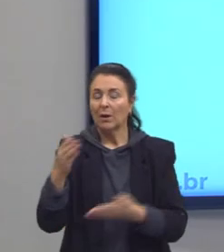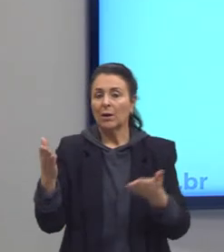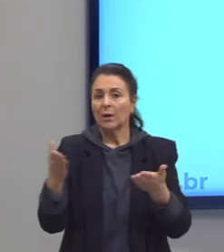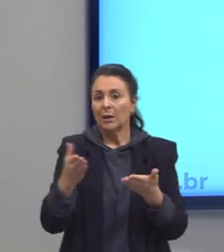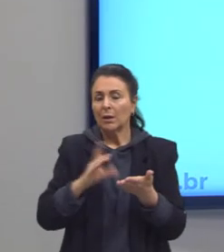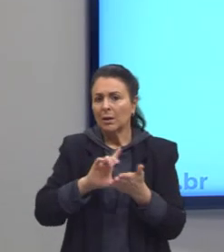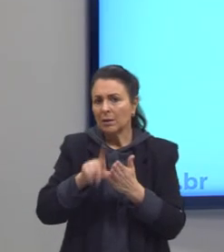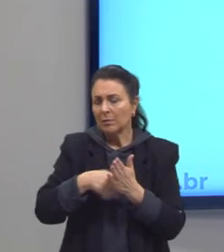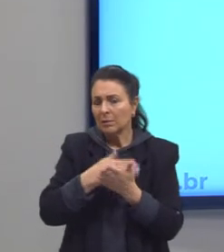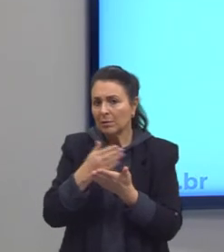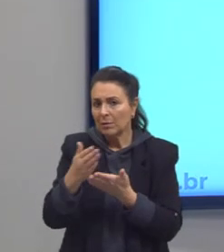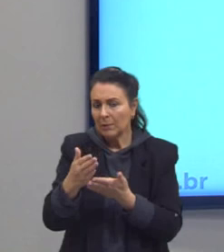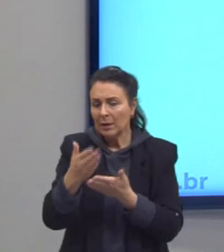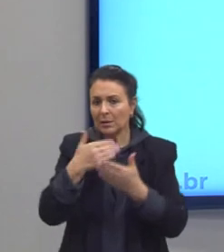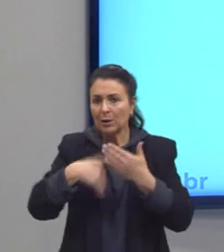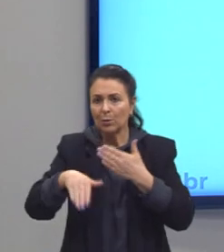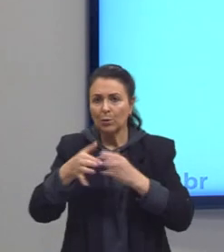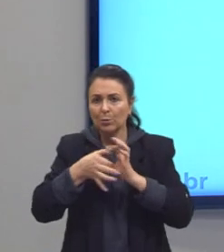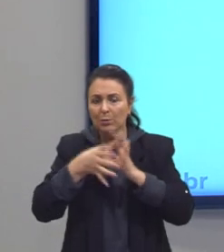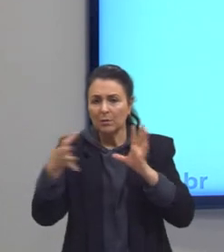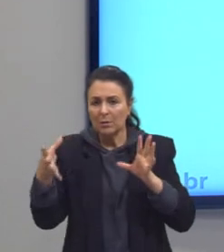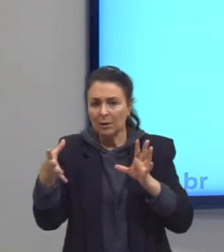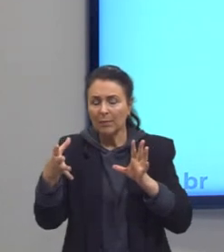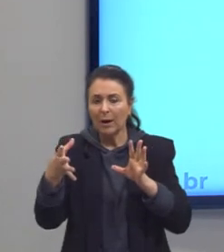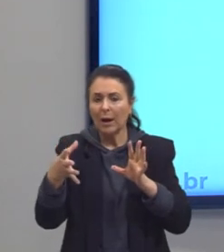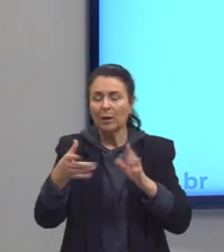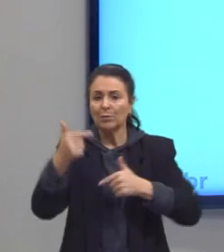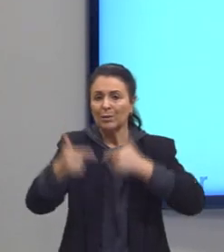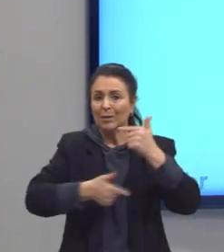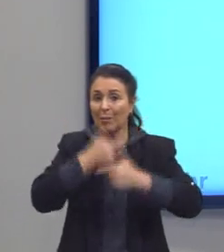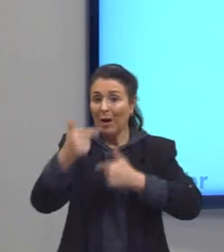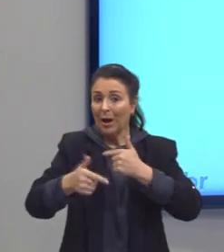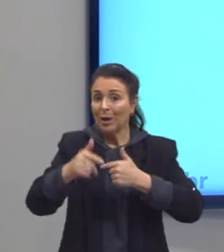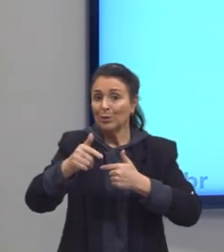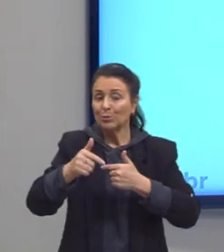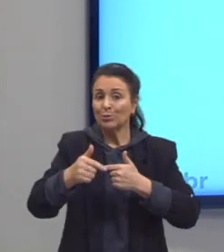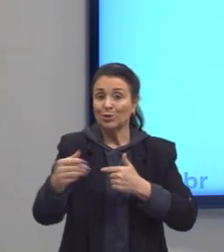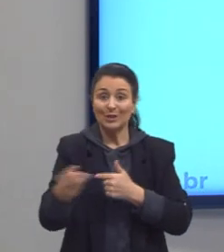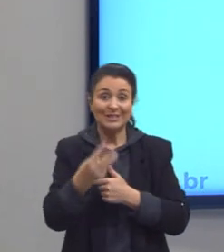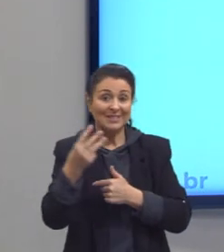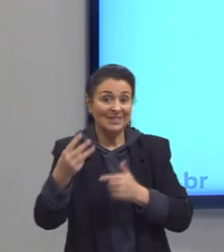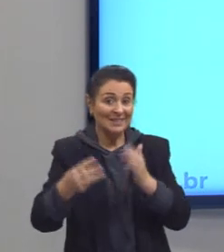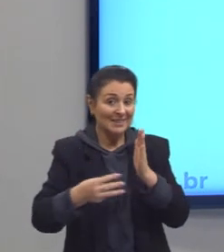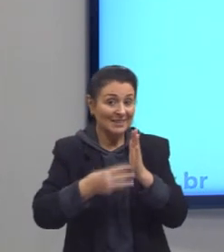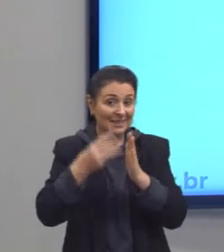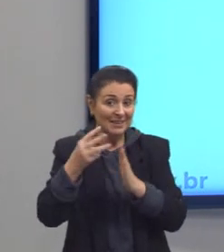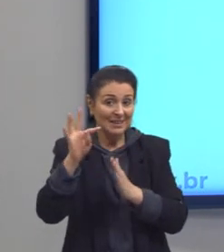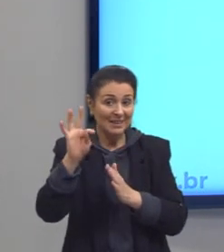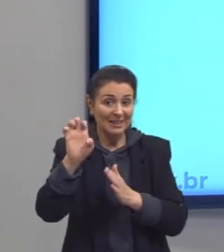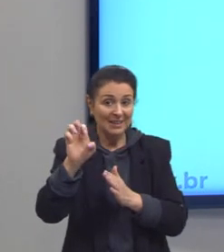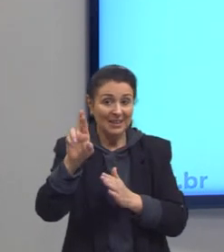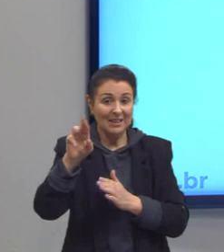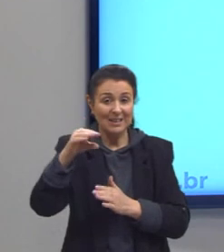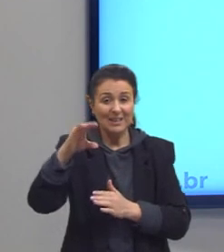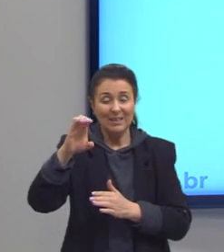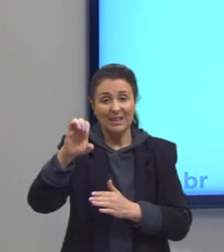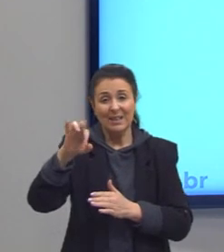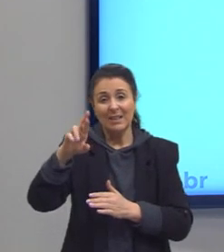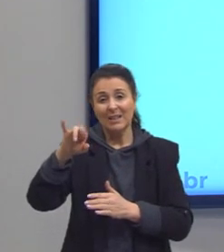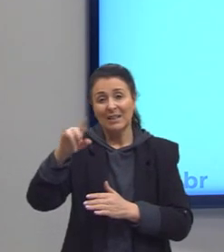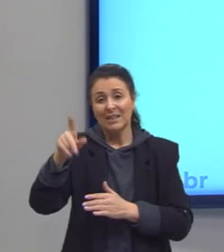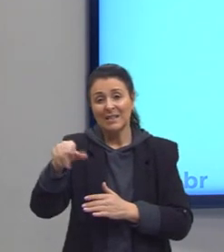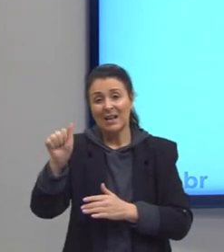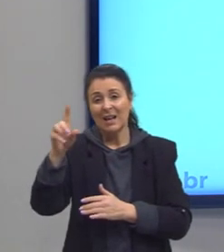neoliberalismo, todo um trabalho terceirizado, são as terceirizações na educação, nas empresas,